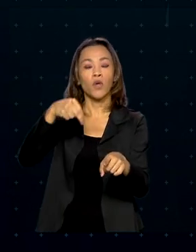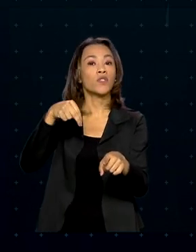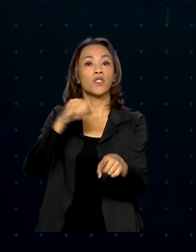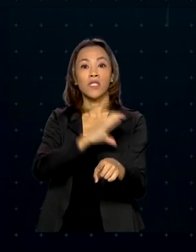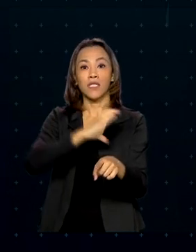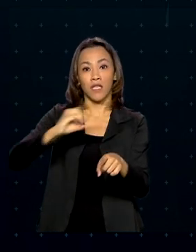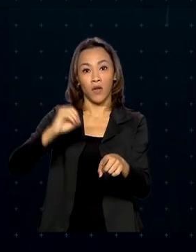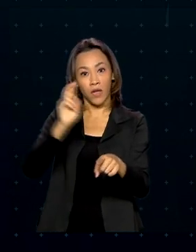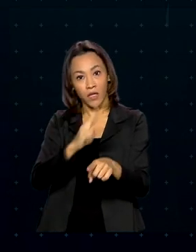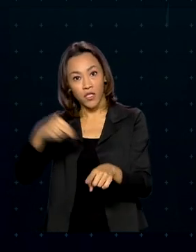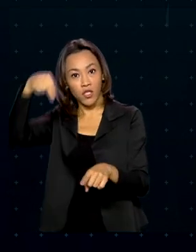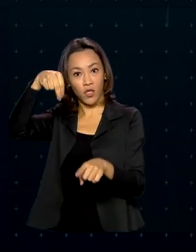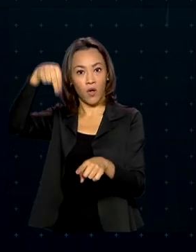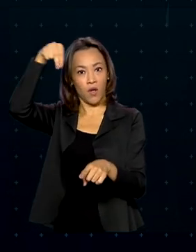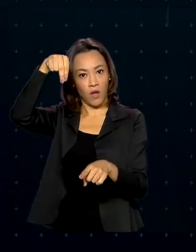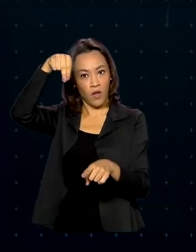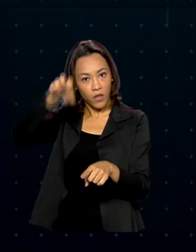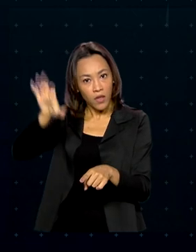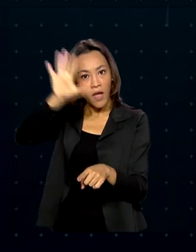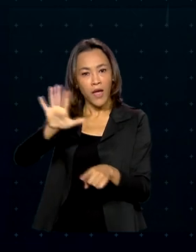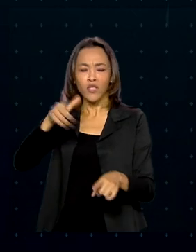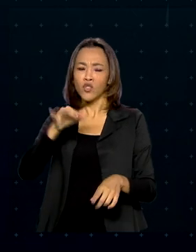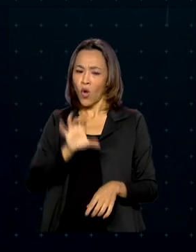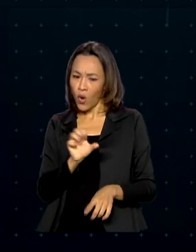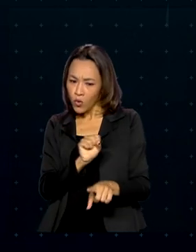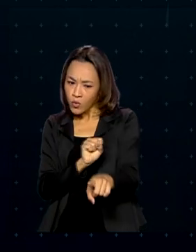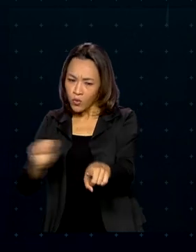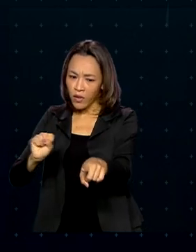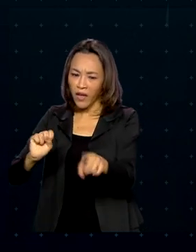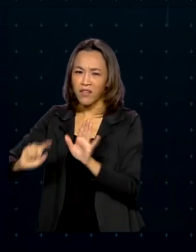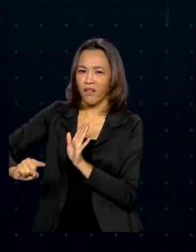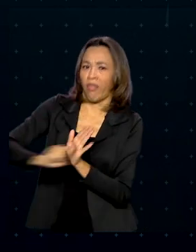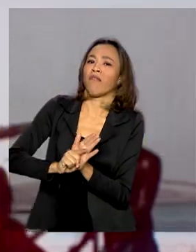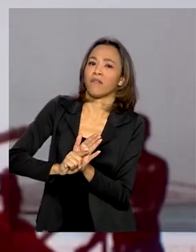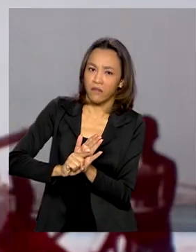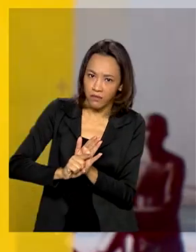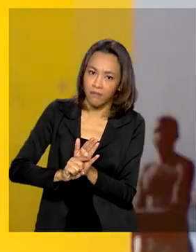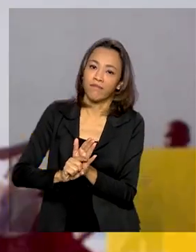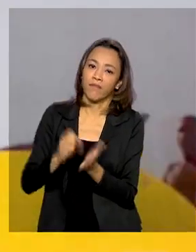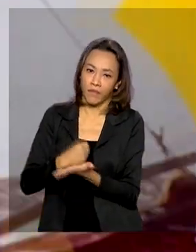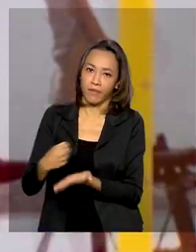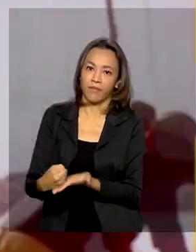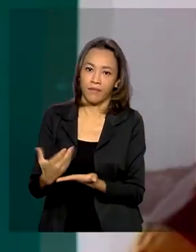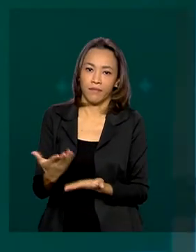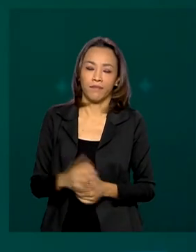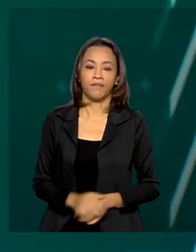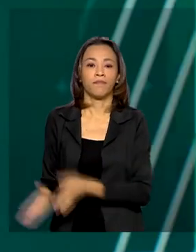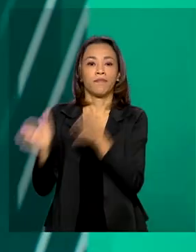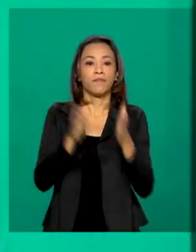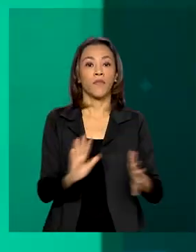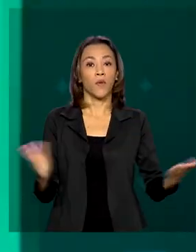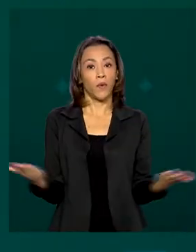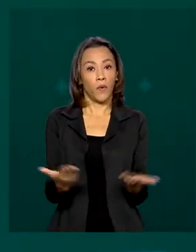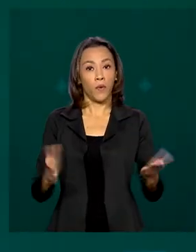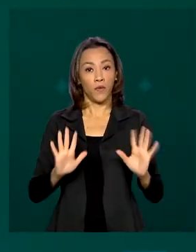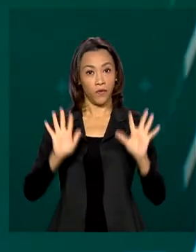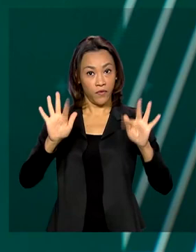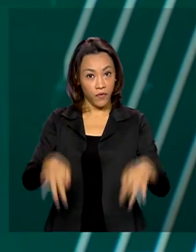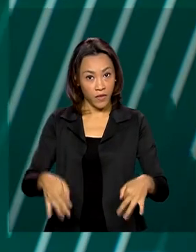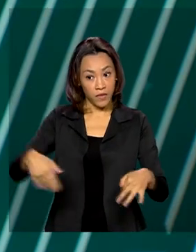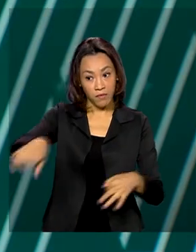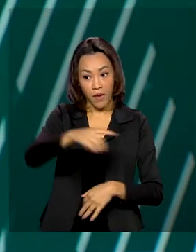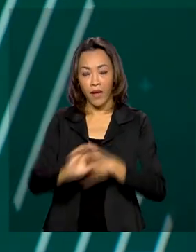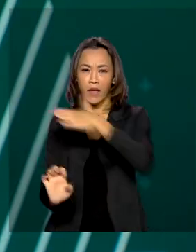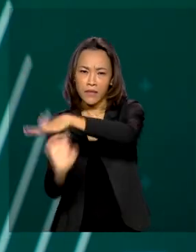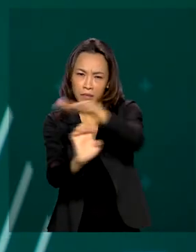-oeste e nordeste. Apenas o sudeste teve saldo negativo. Termina hoje o prazo para micro e pequenas